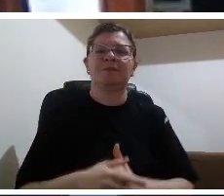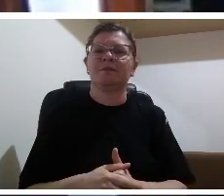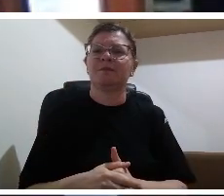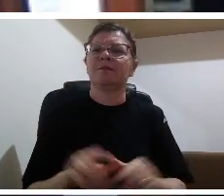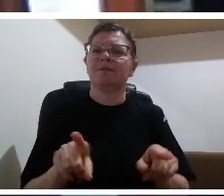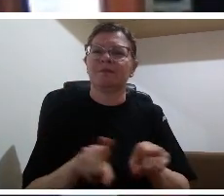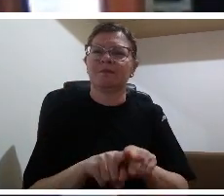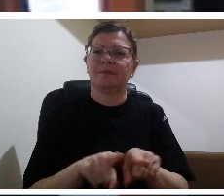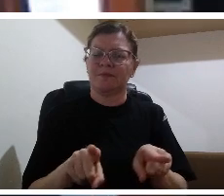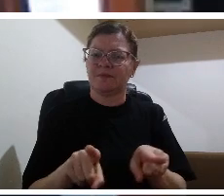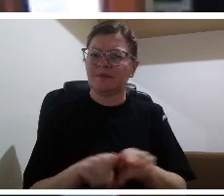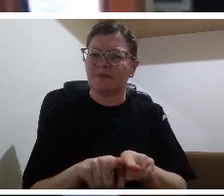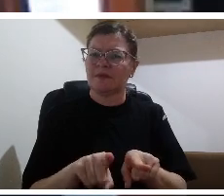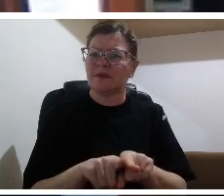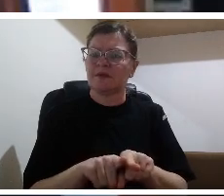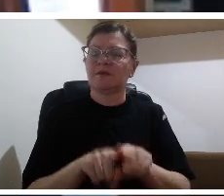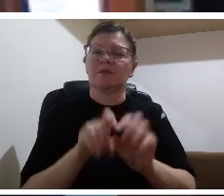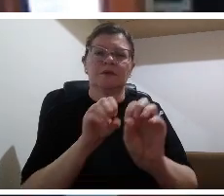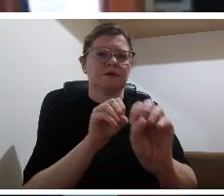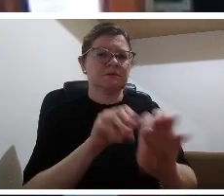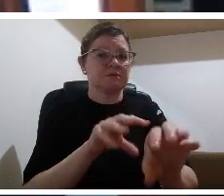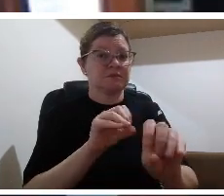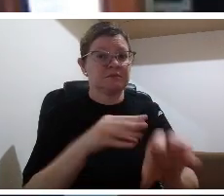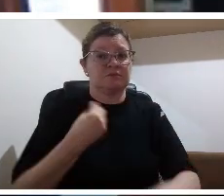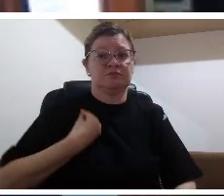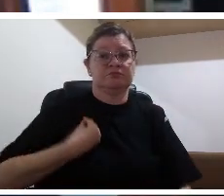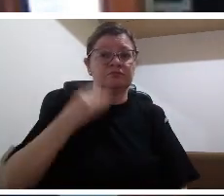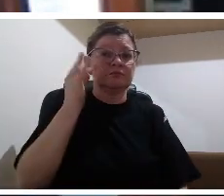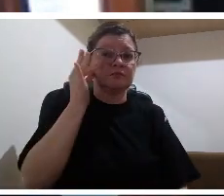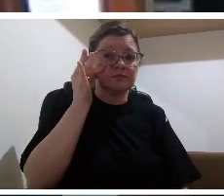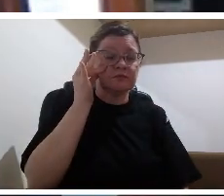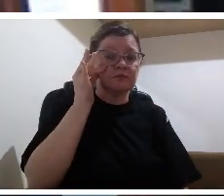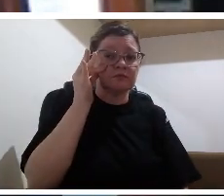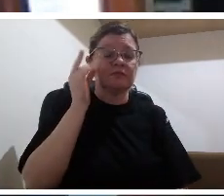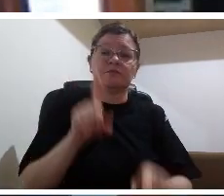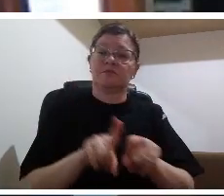de a mediação é o mesmo